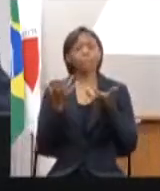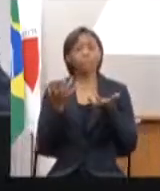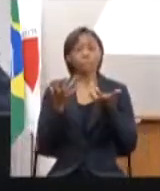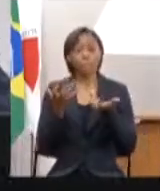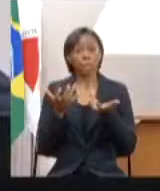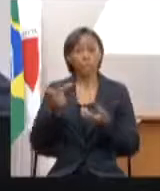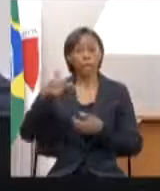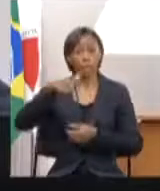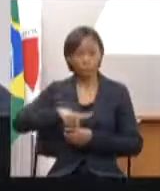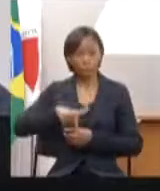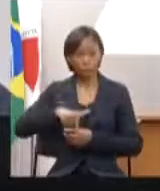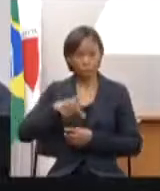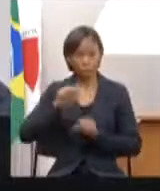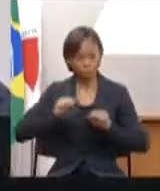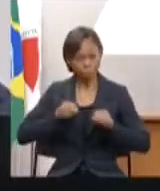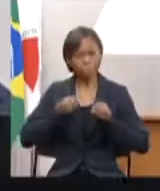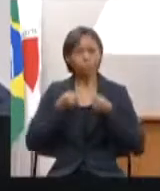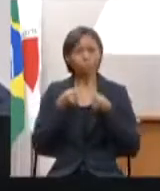reforçar